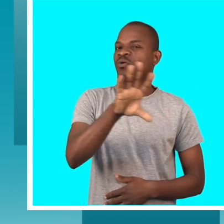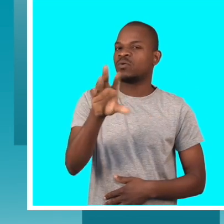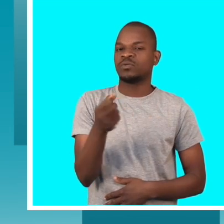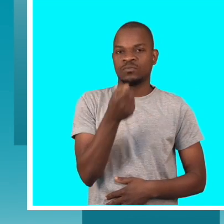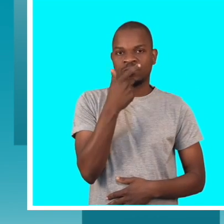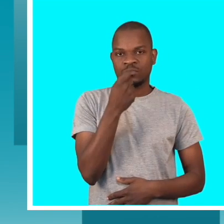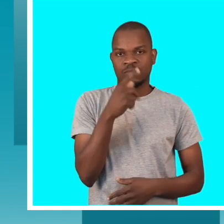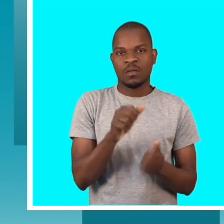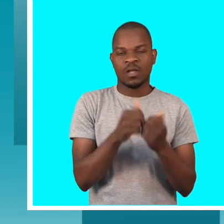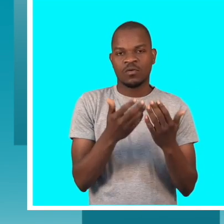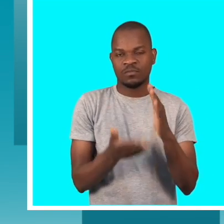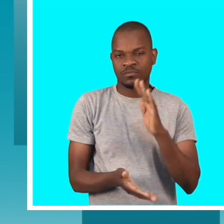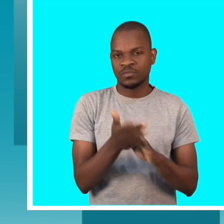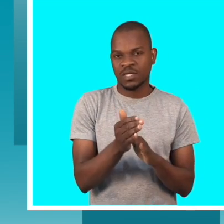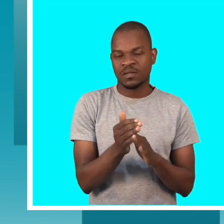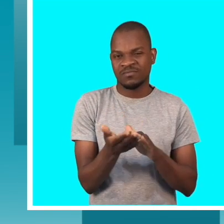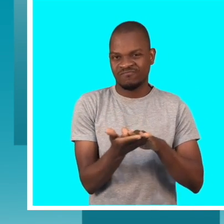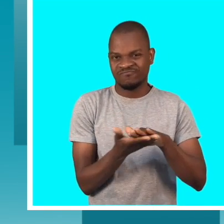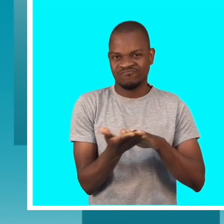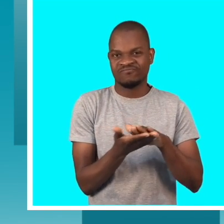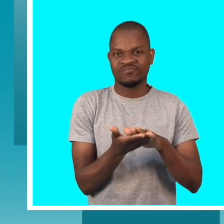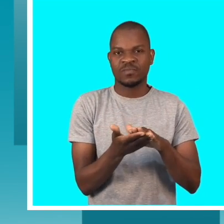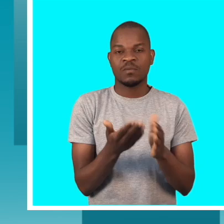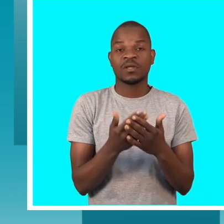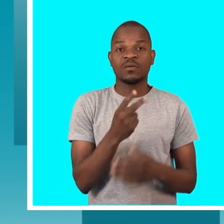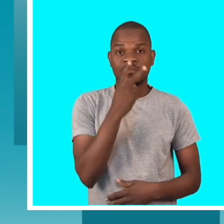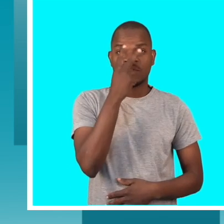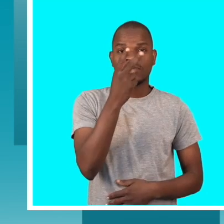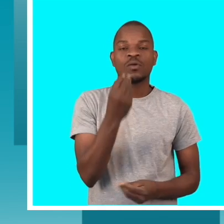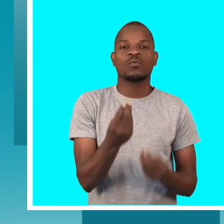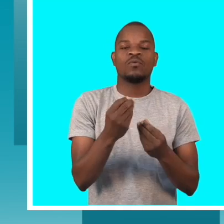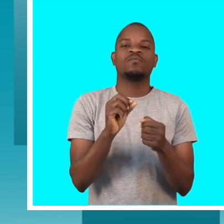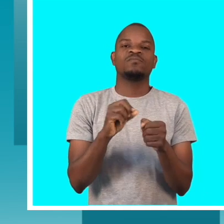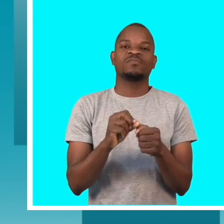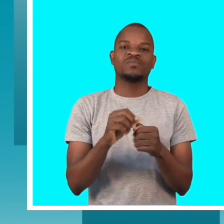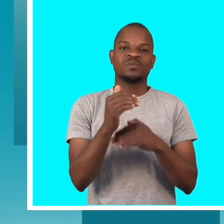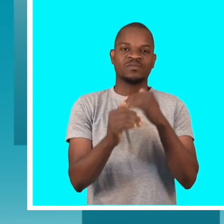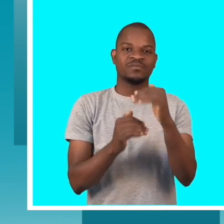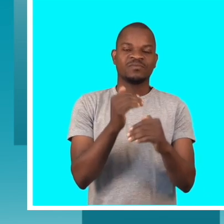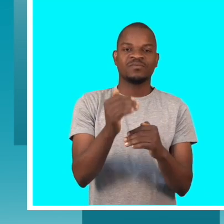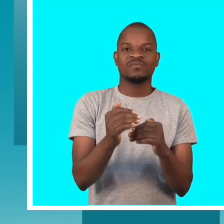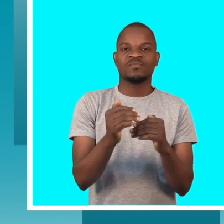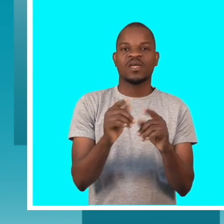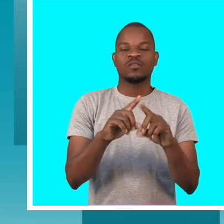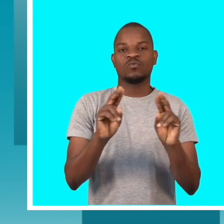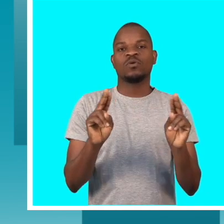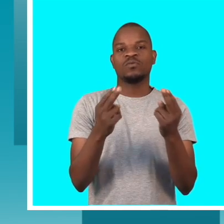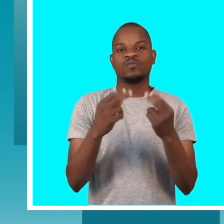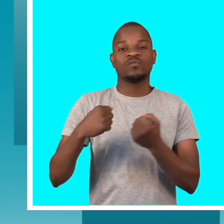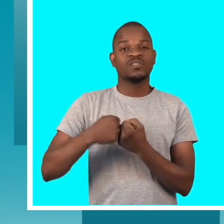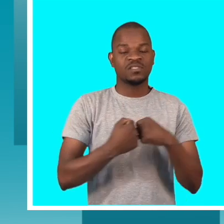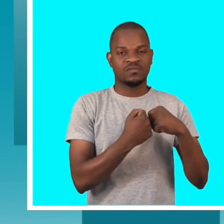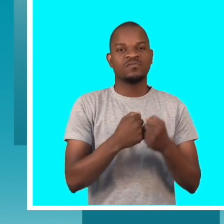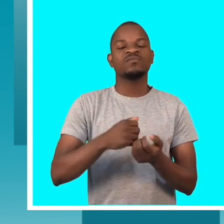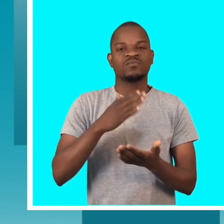medicamentos, mas inicialmente tem de ser com uma pequena quantidade, que é para ver como nós nos vamos mobilizar em relação a este novo